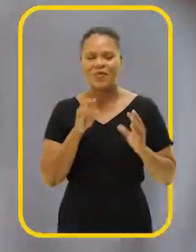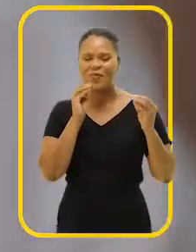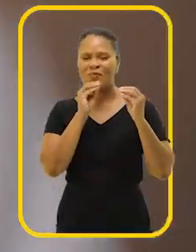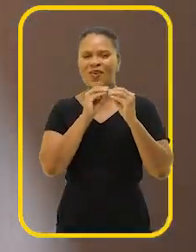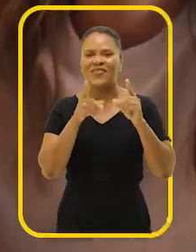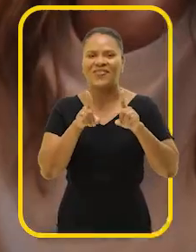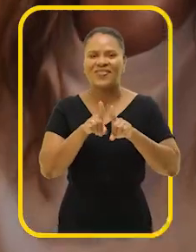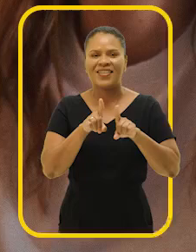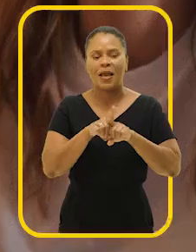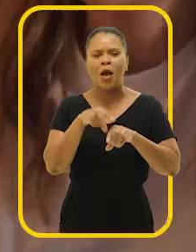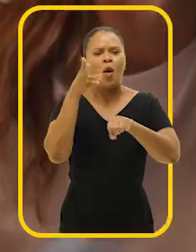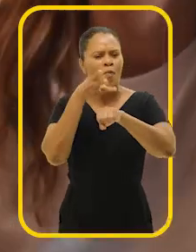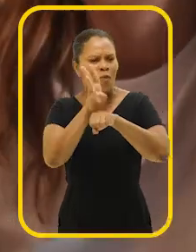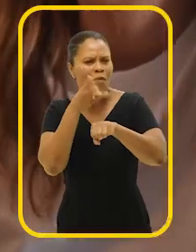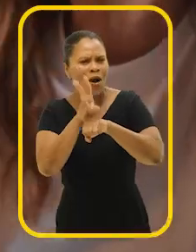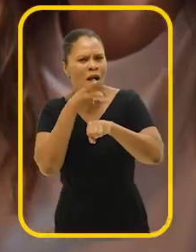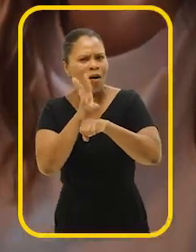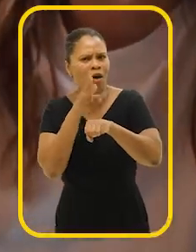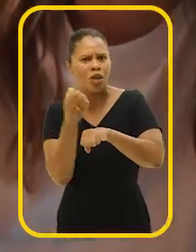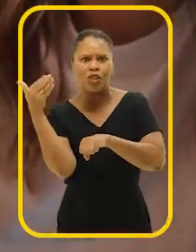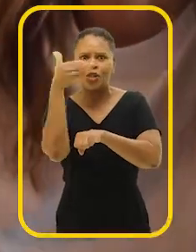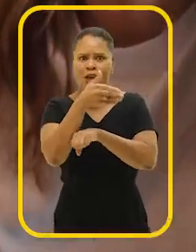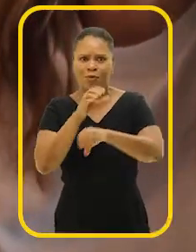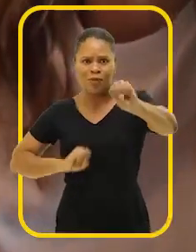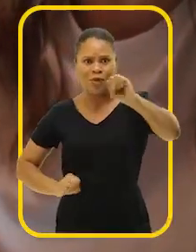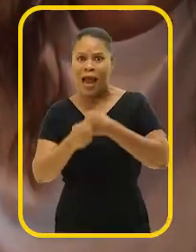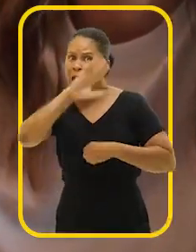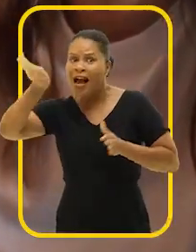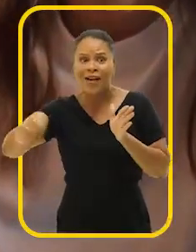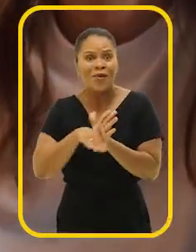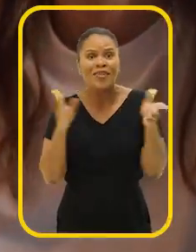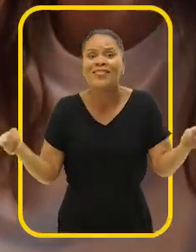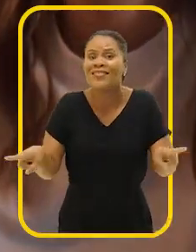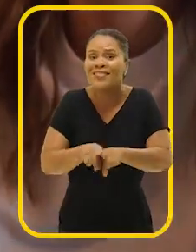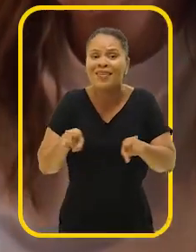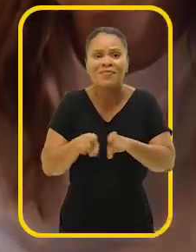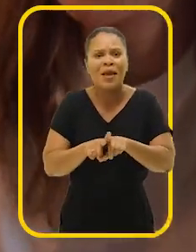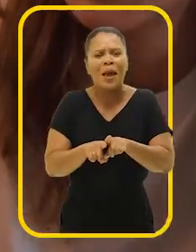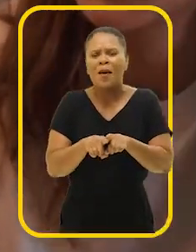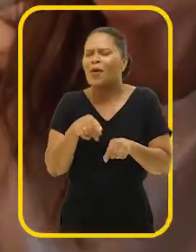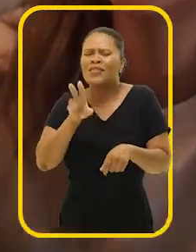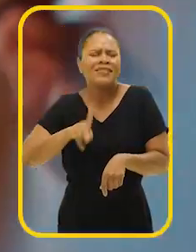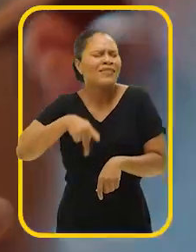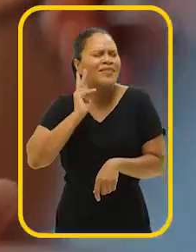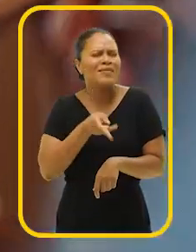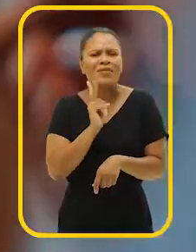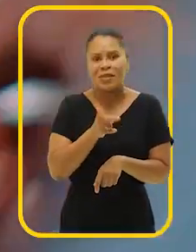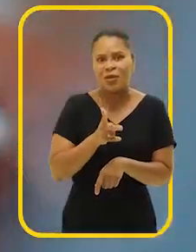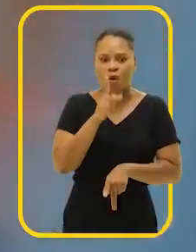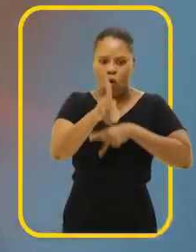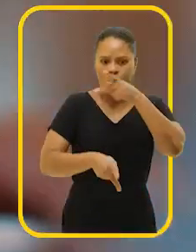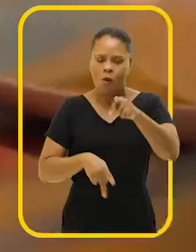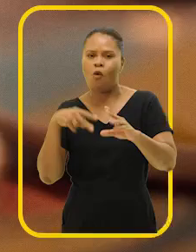Mandava mensagem diretamente pra eles até hoje também, mas sempre foi muito disso. Do povo ficar mandando mensagem.